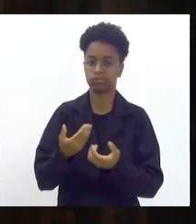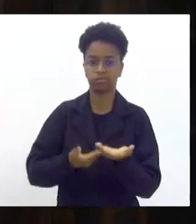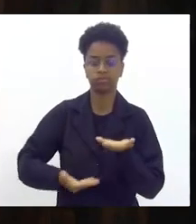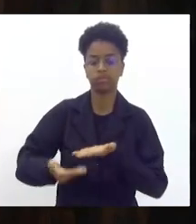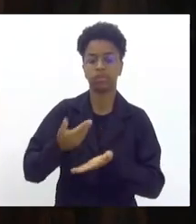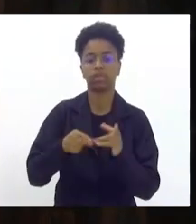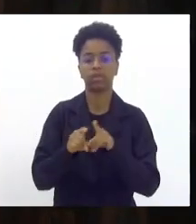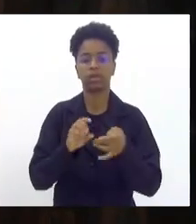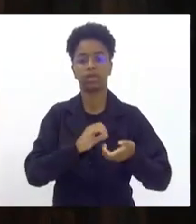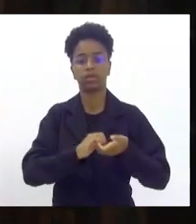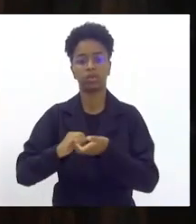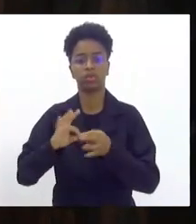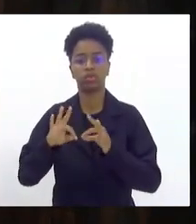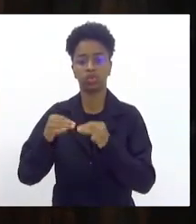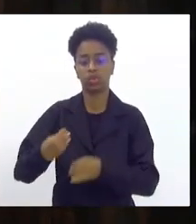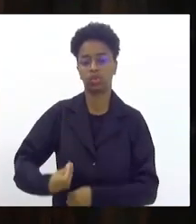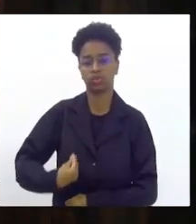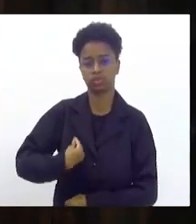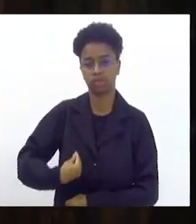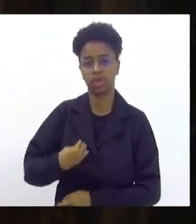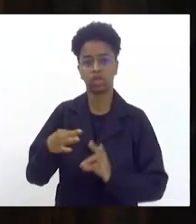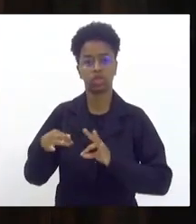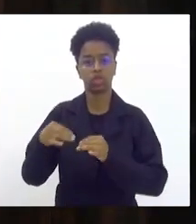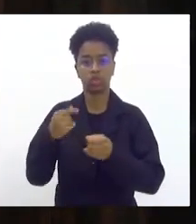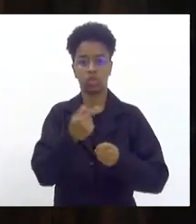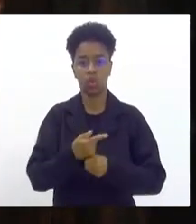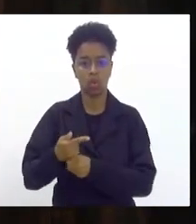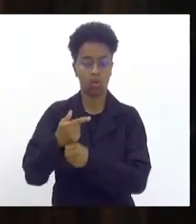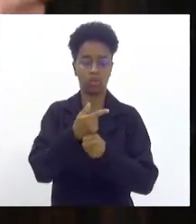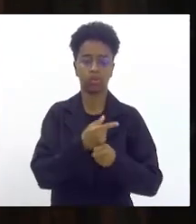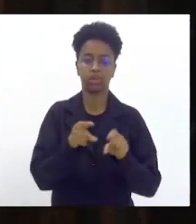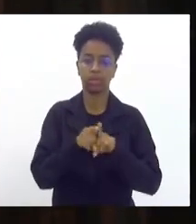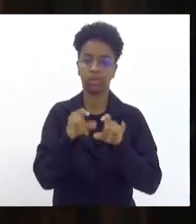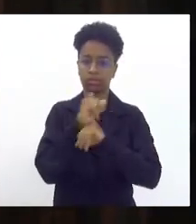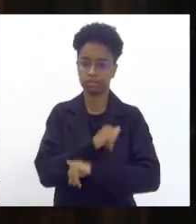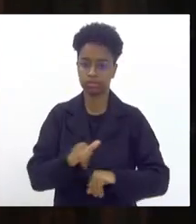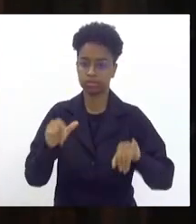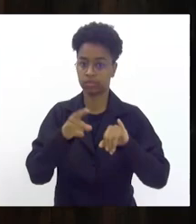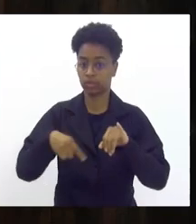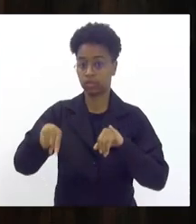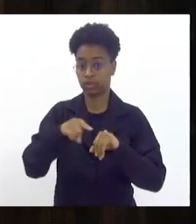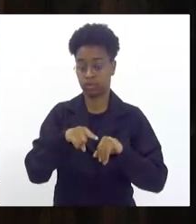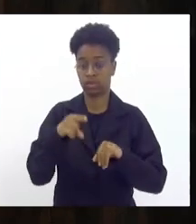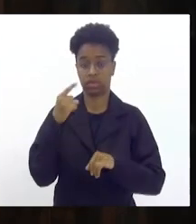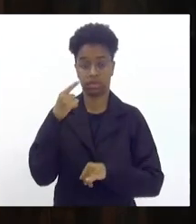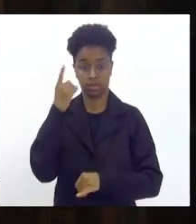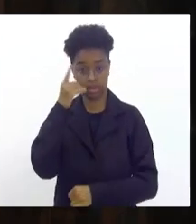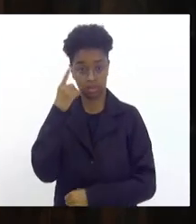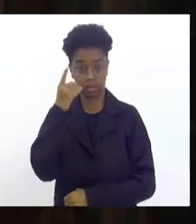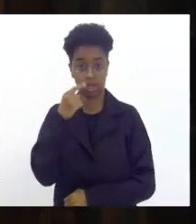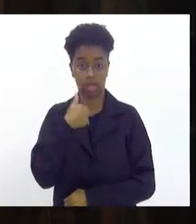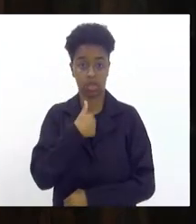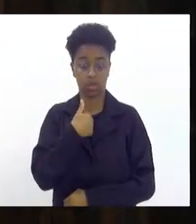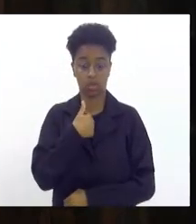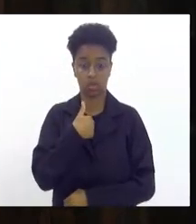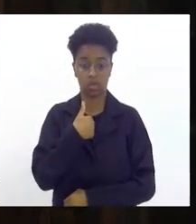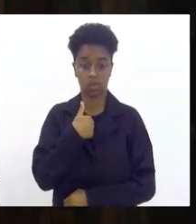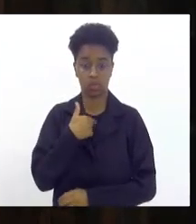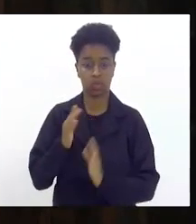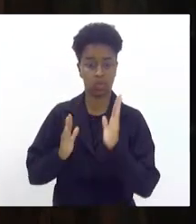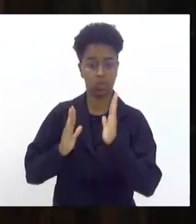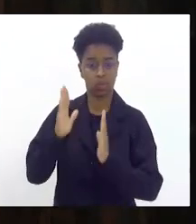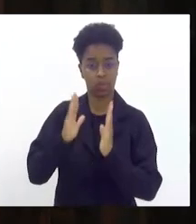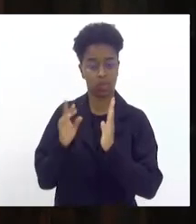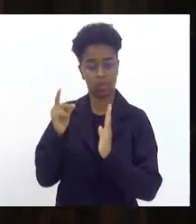Cumprimentar todos os pares aqui presentes, todas as agremiações. Dizer que, deputado, eu, durante algum tempo,